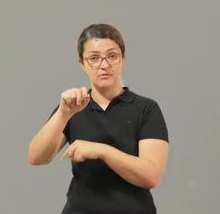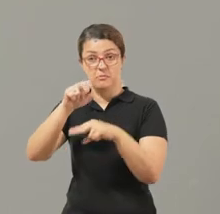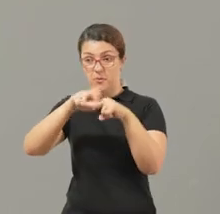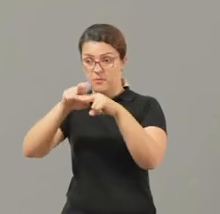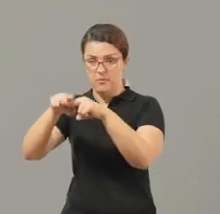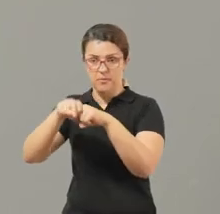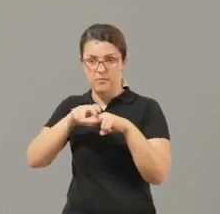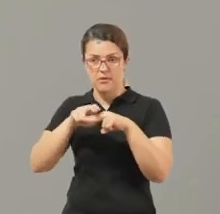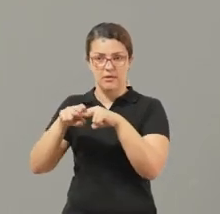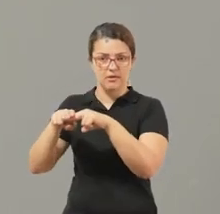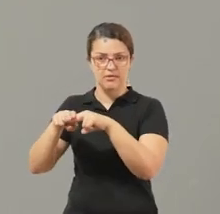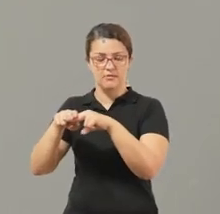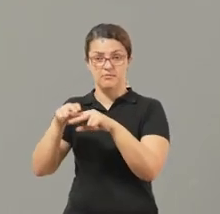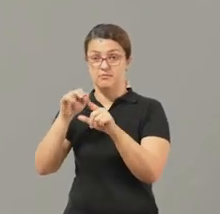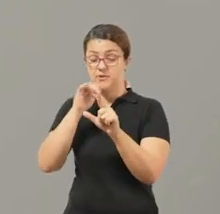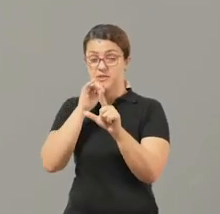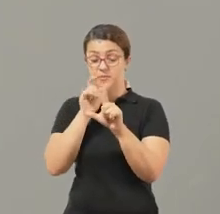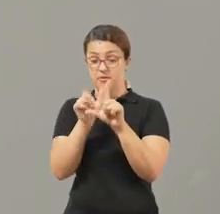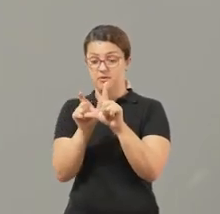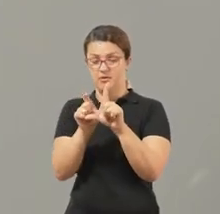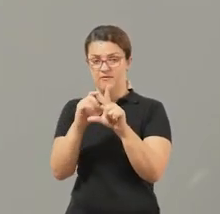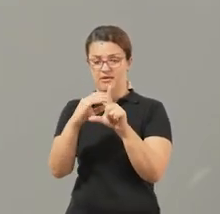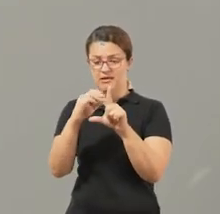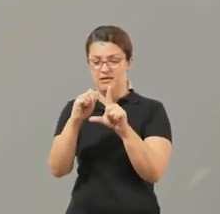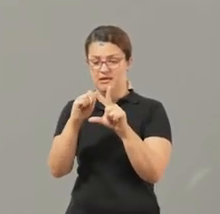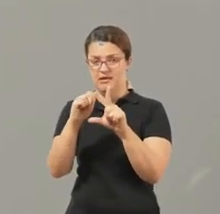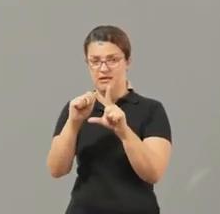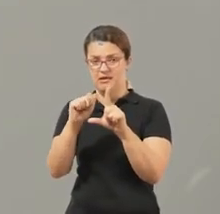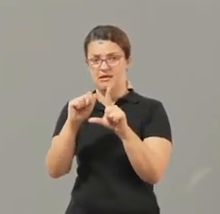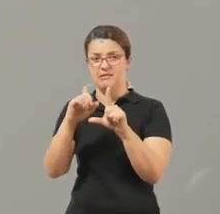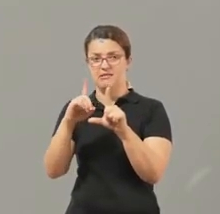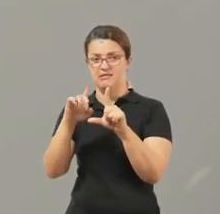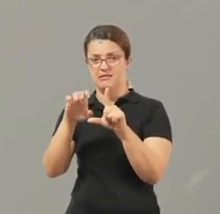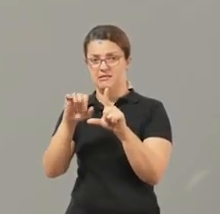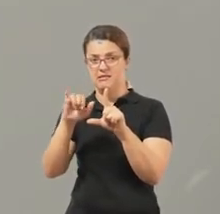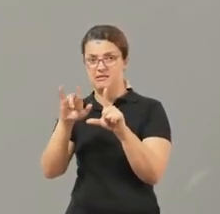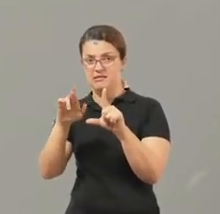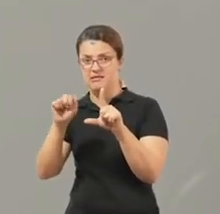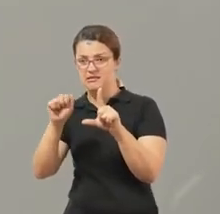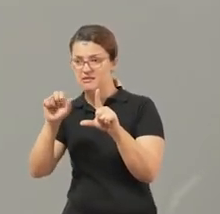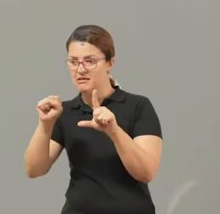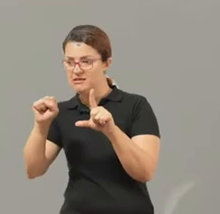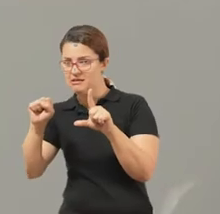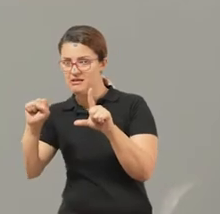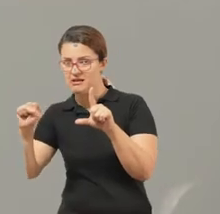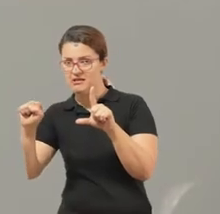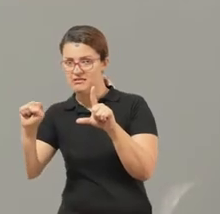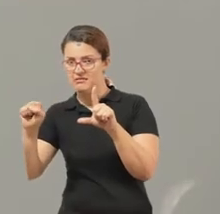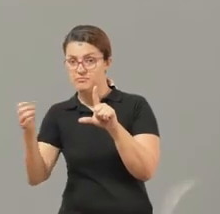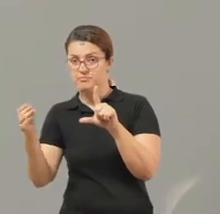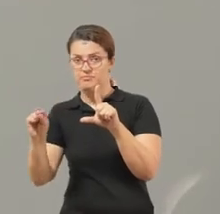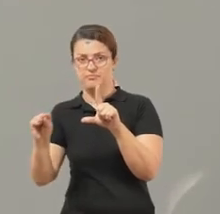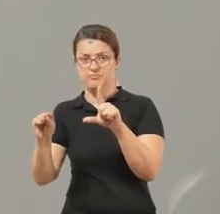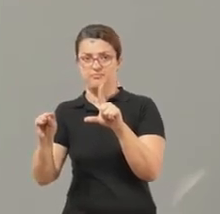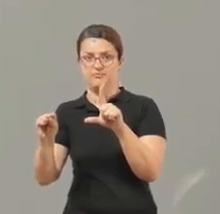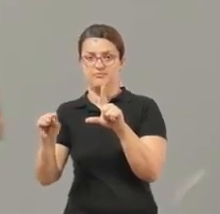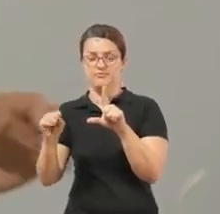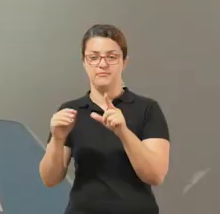é quando temos mais de um objeto, igual eu coloquei aqui. Temos cinco cadeiras, certo?